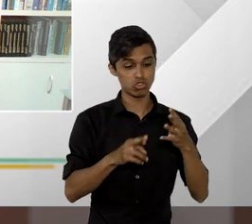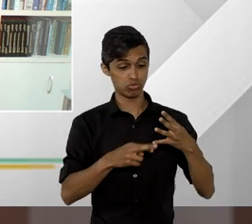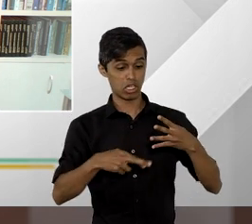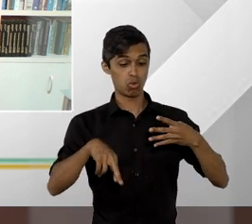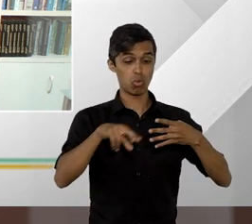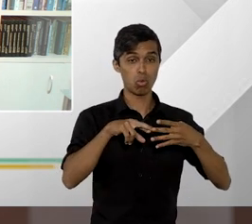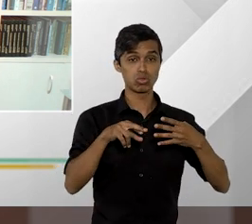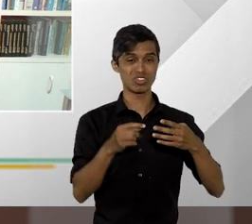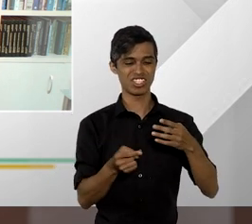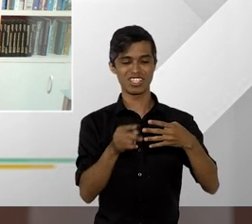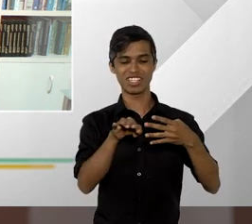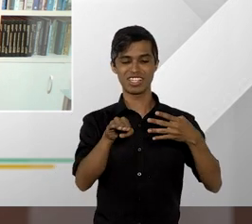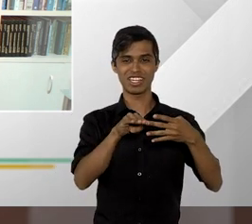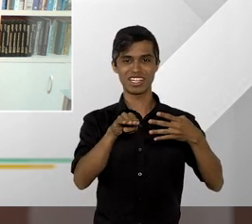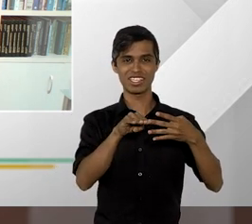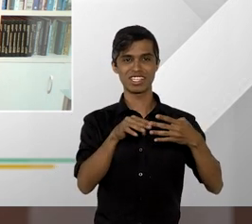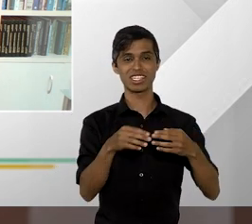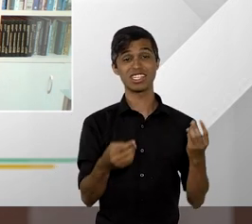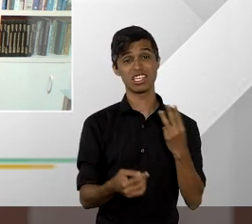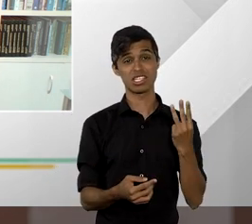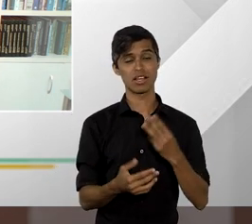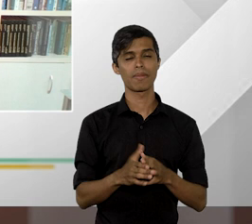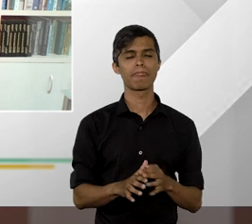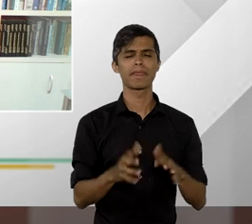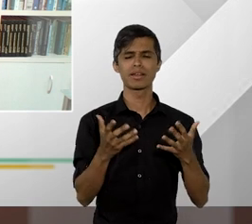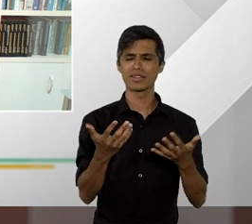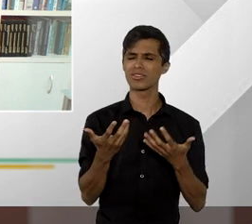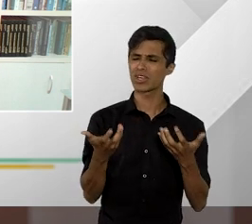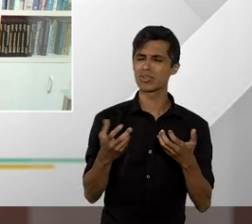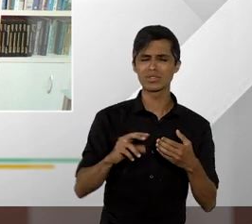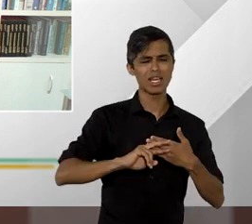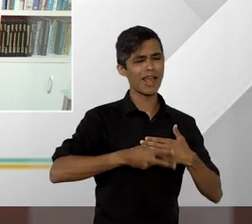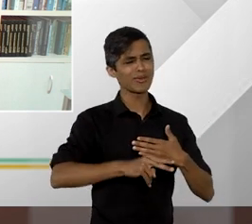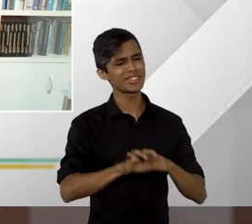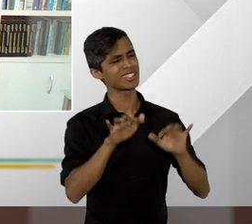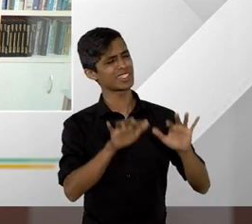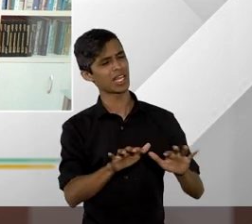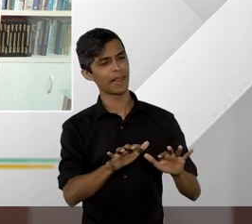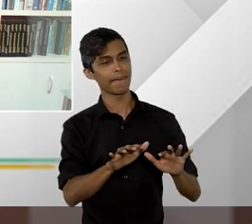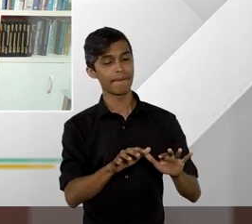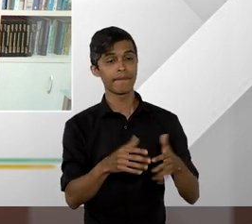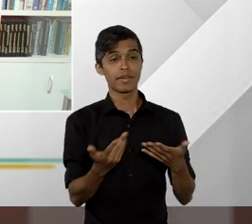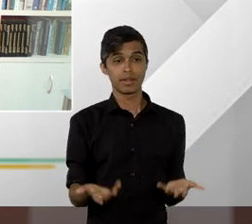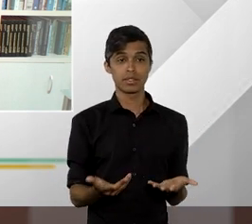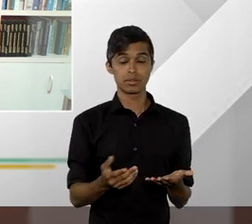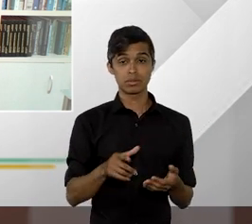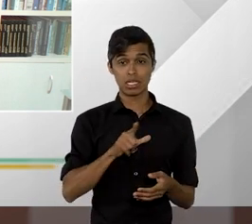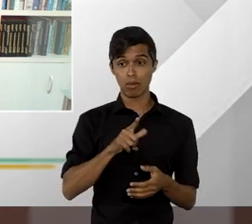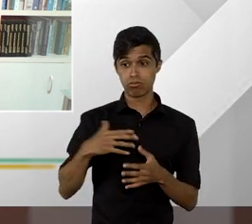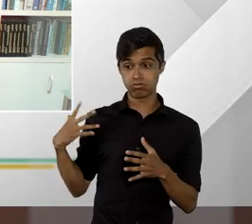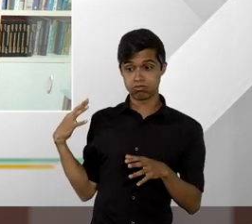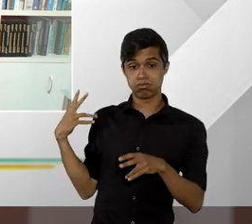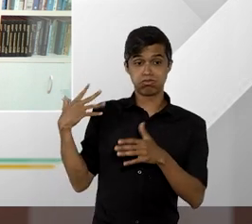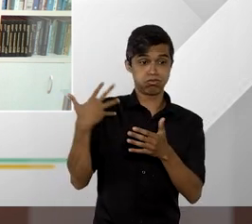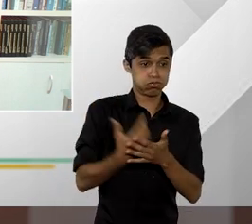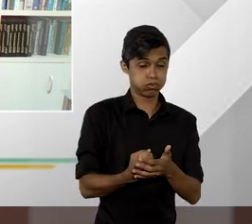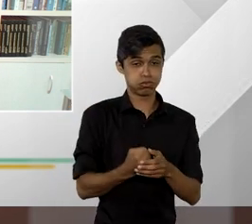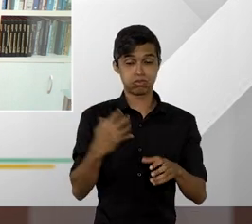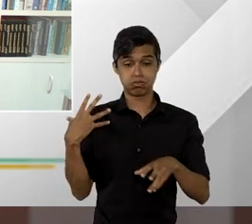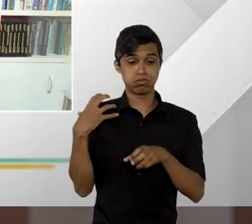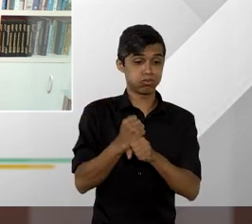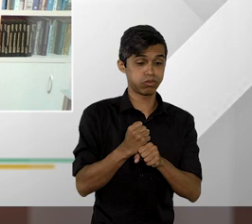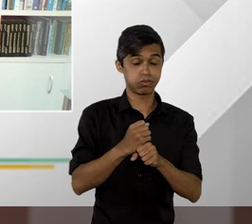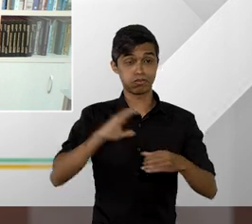ponto, eu gostaria de saber qual o resultado prático disso, seria então essa avalanche aí histórica de